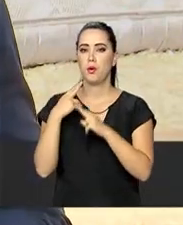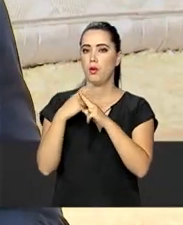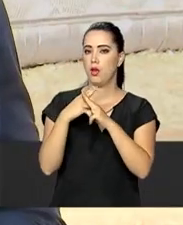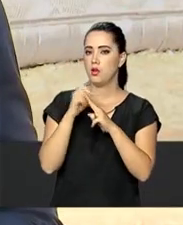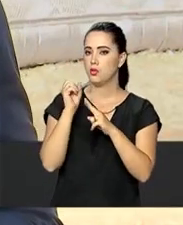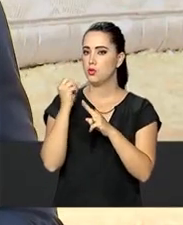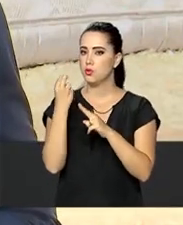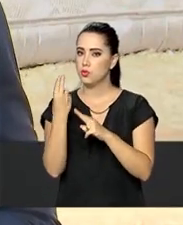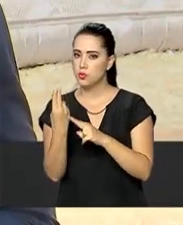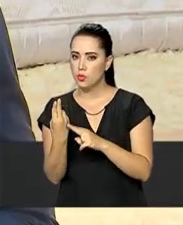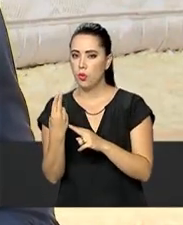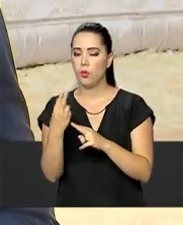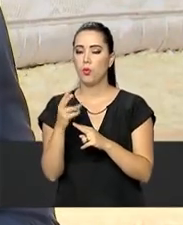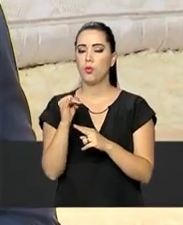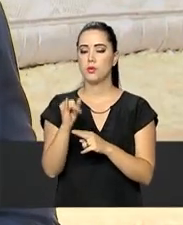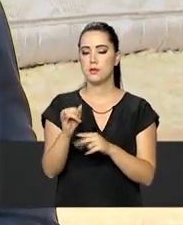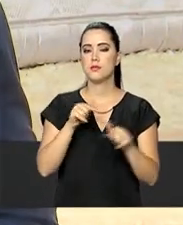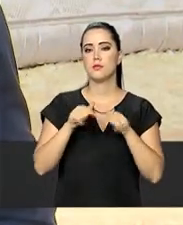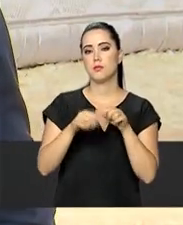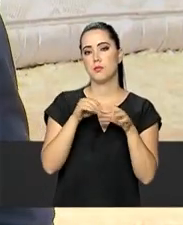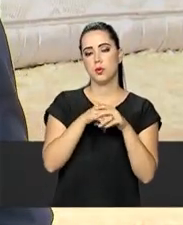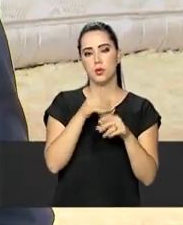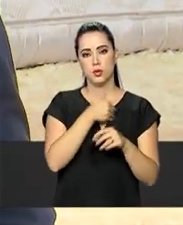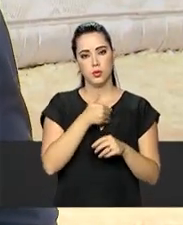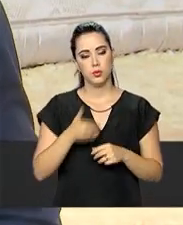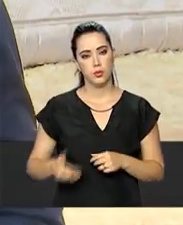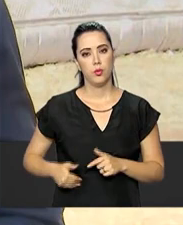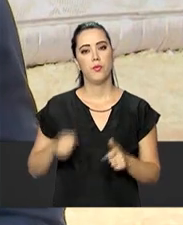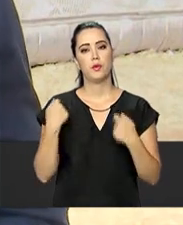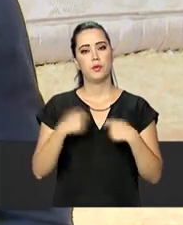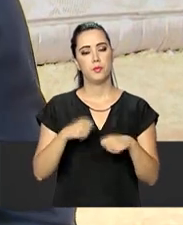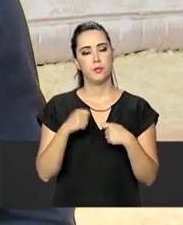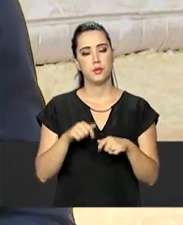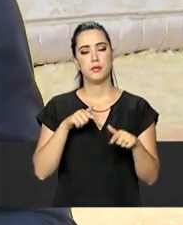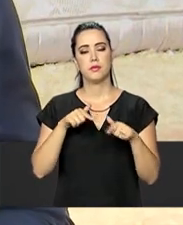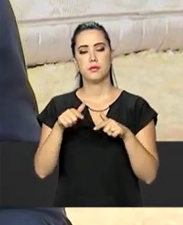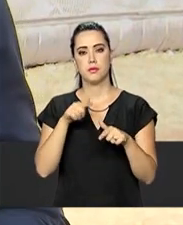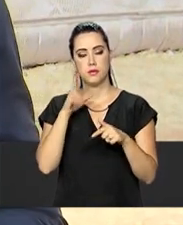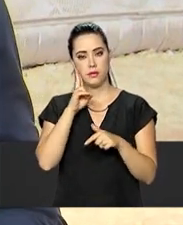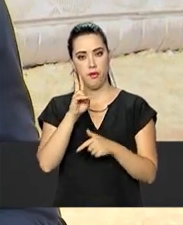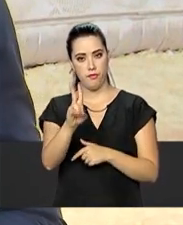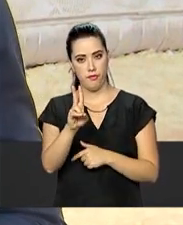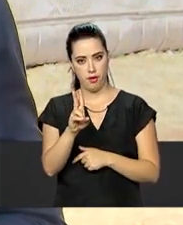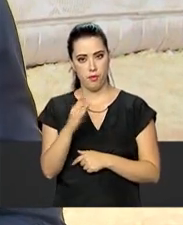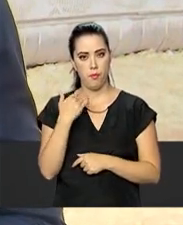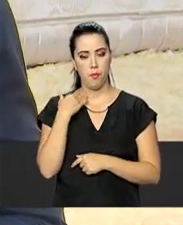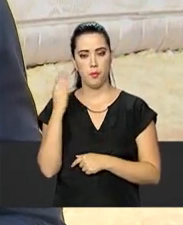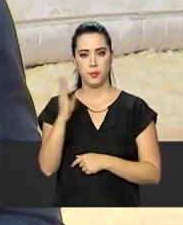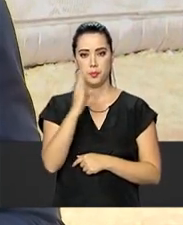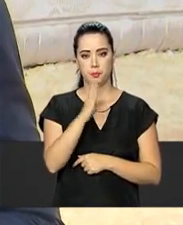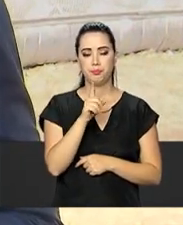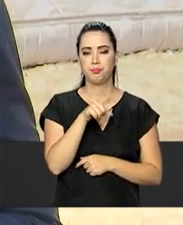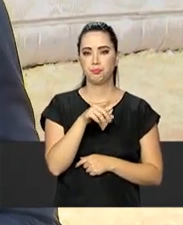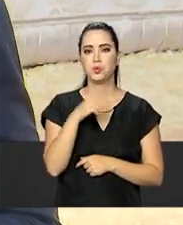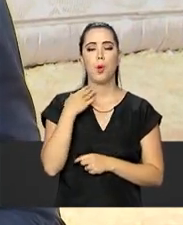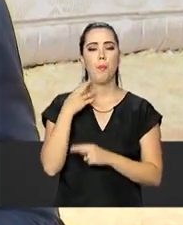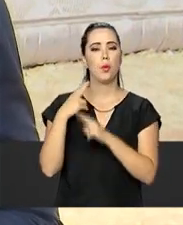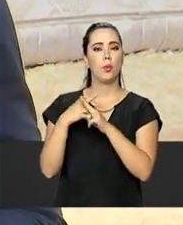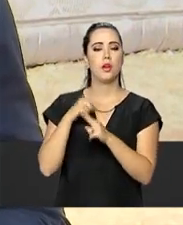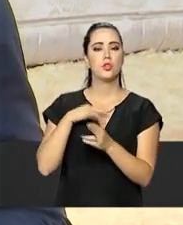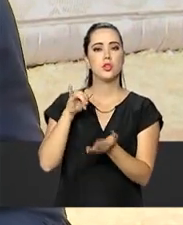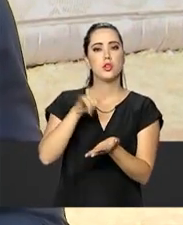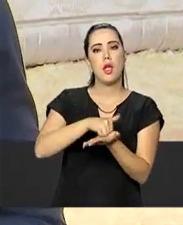no www.caixa.gov.br que também disponibiliza aplicativo para celular e tablets